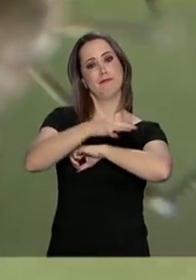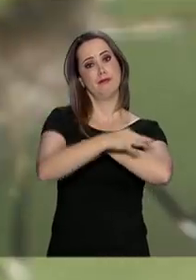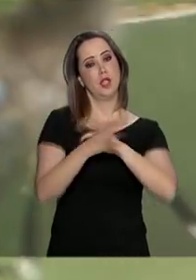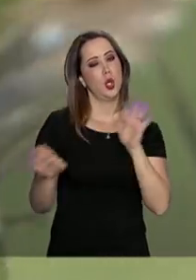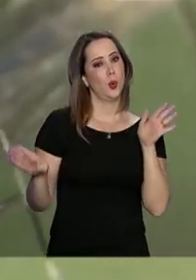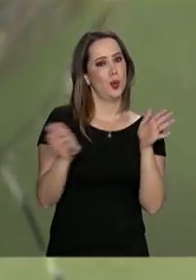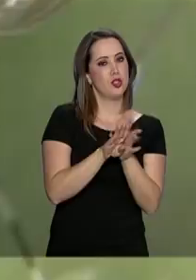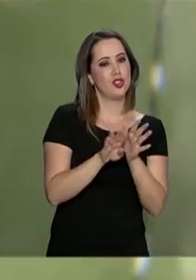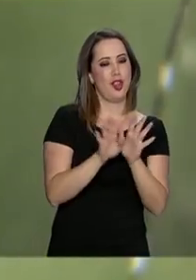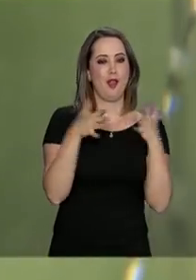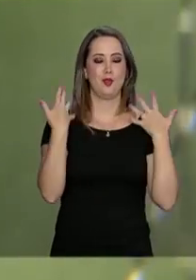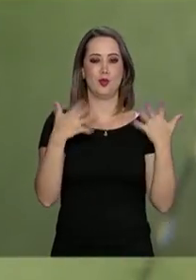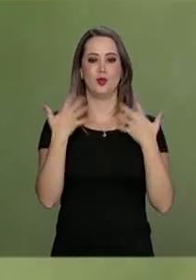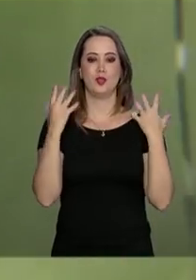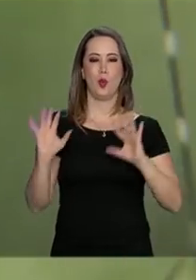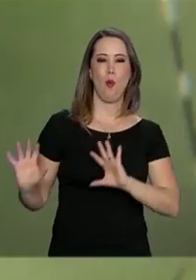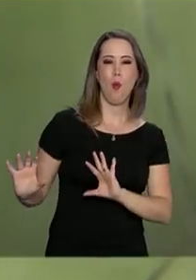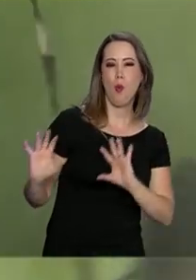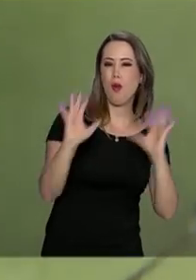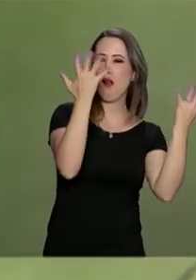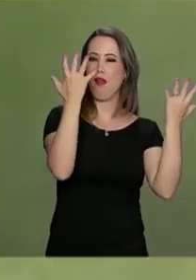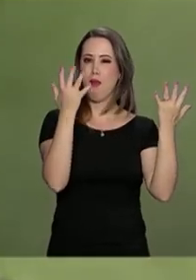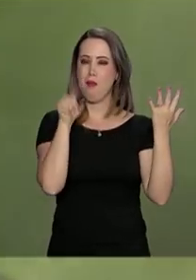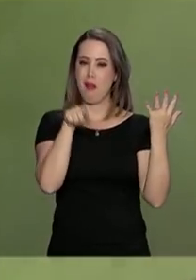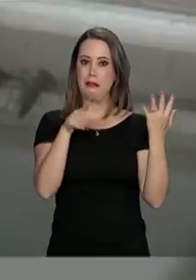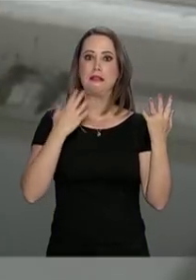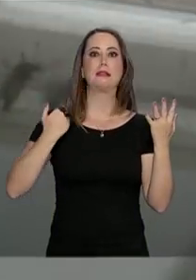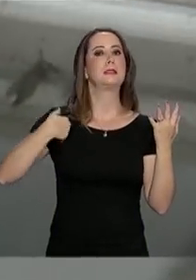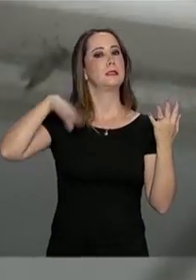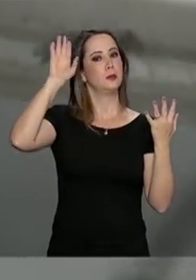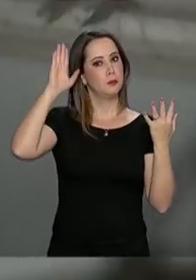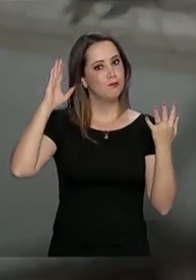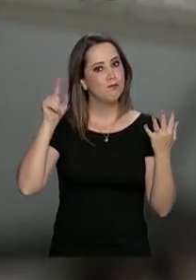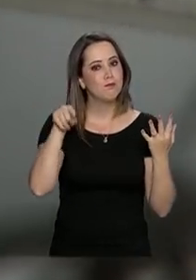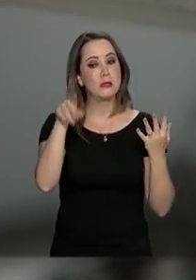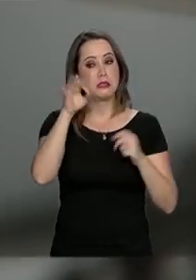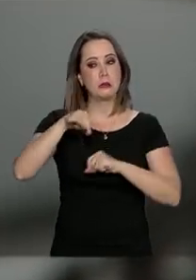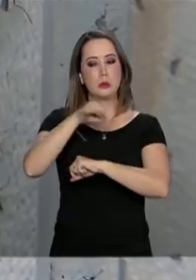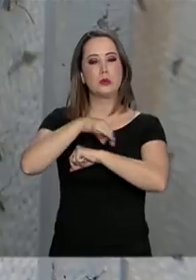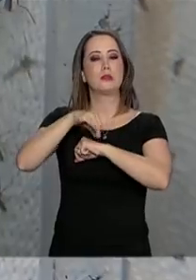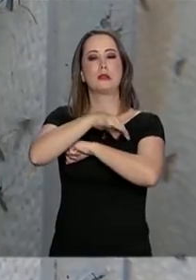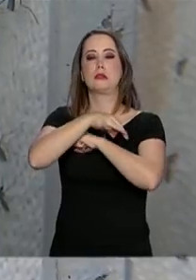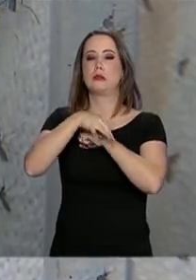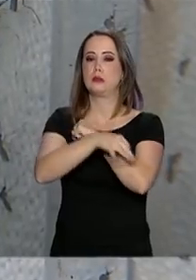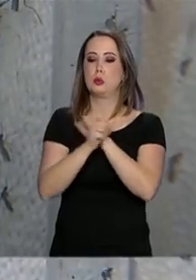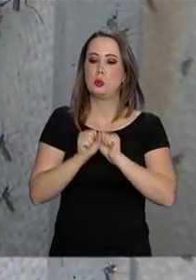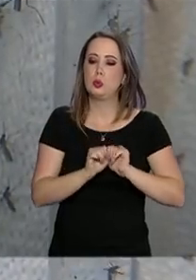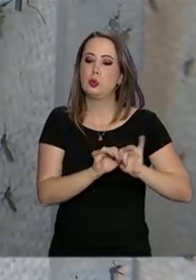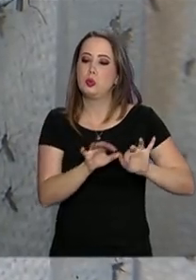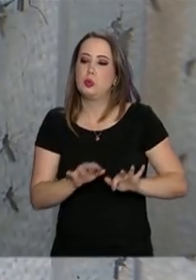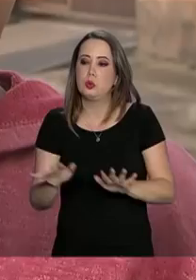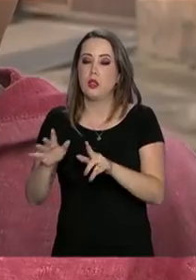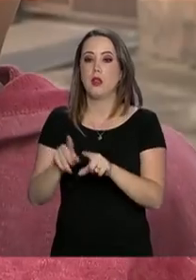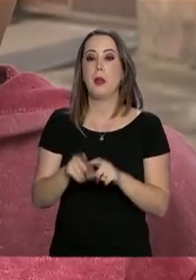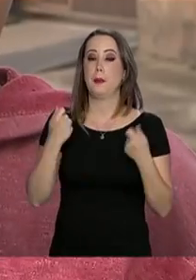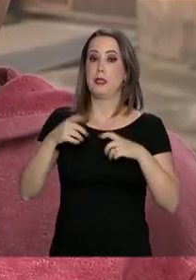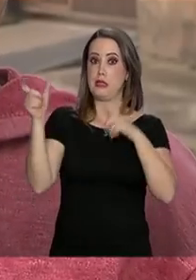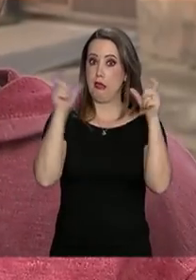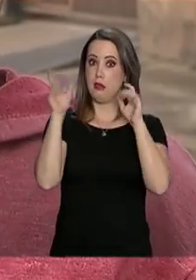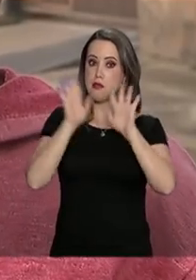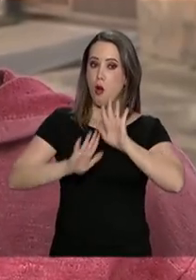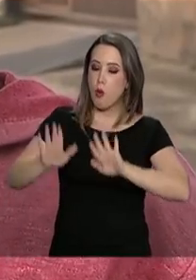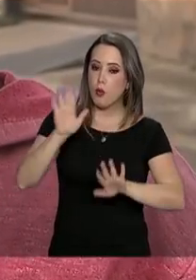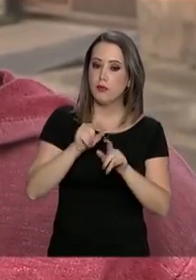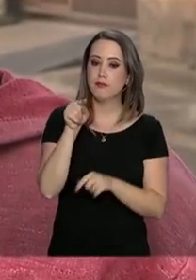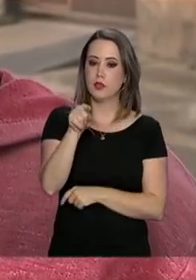com a chegada do verão, o clima fica ainda mais propício para o mosquito. Então, é bom não descuidar. Lição